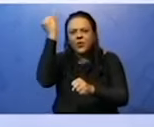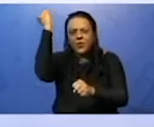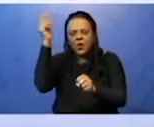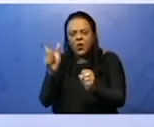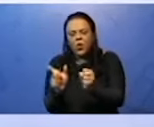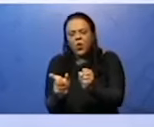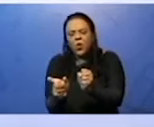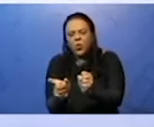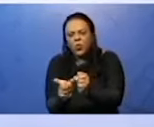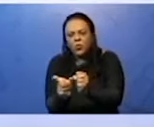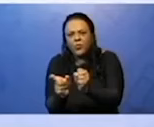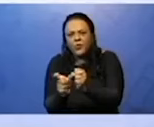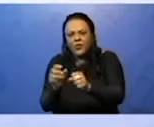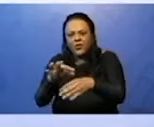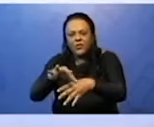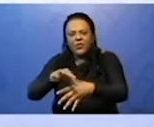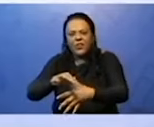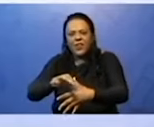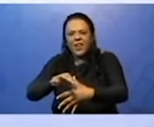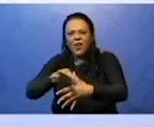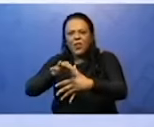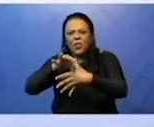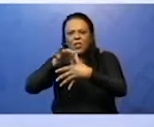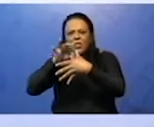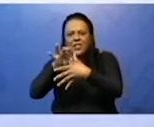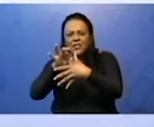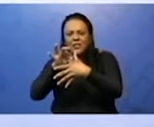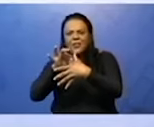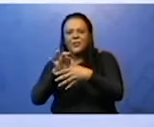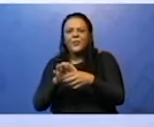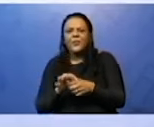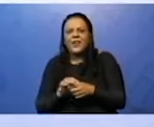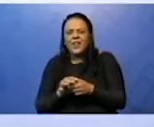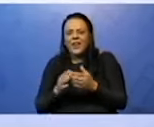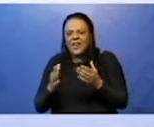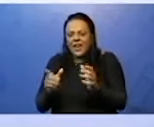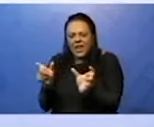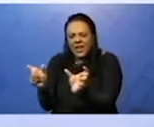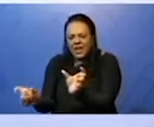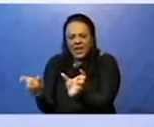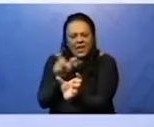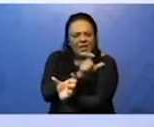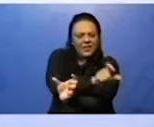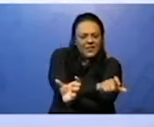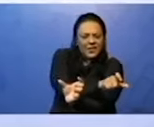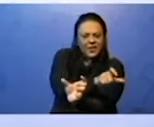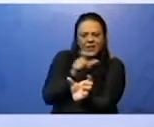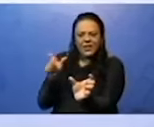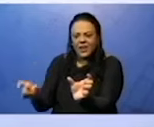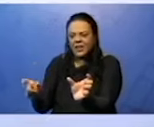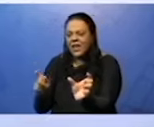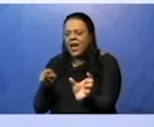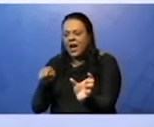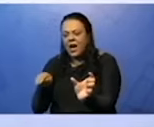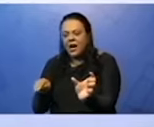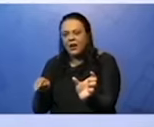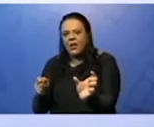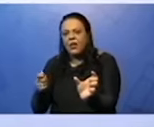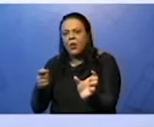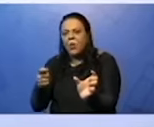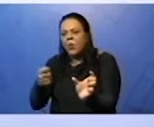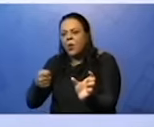ele é o rei. Ele nasceu para ser estrela. E aí, as outras classes gramaticais brincam em torno dele. Certo? Então, são o adjetivo,